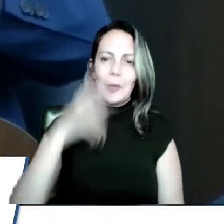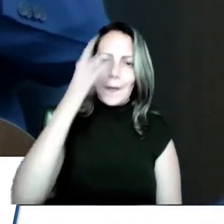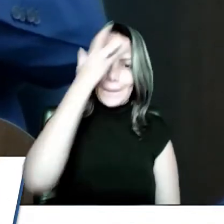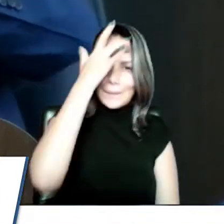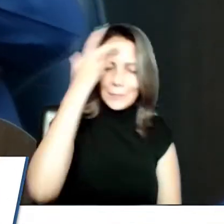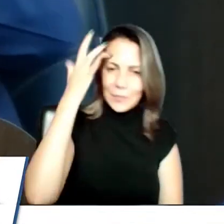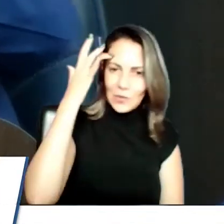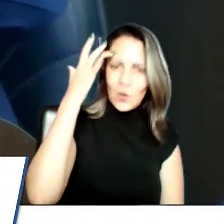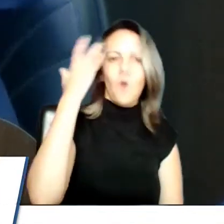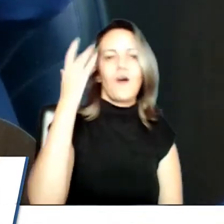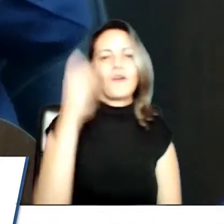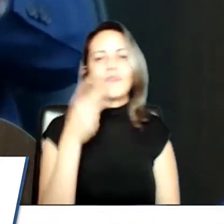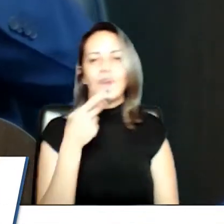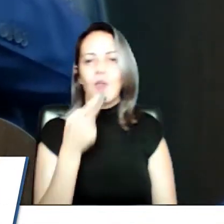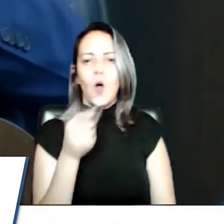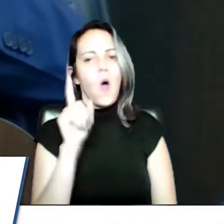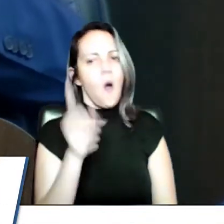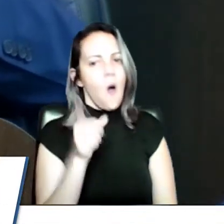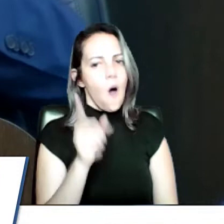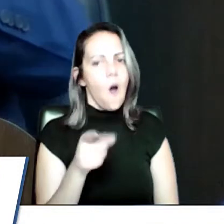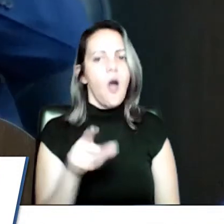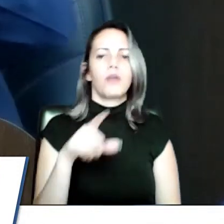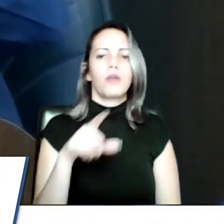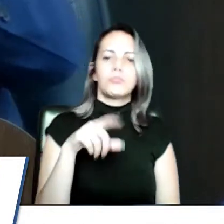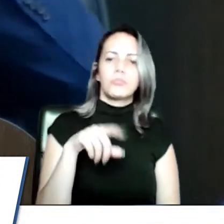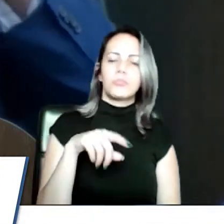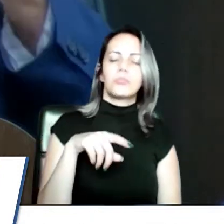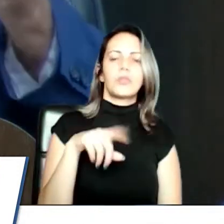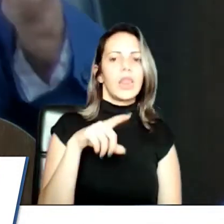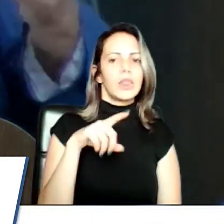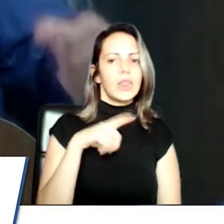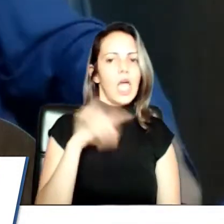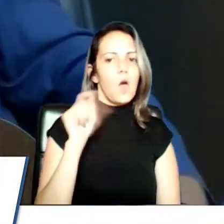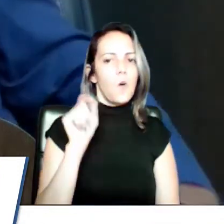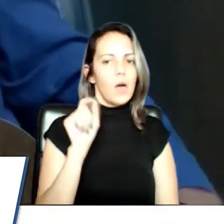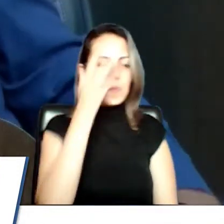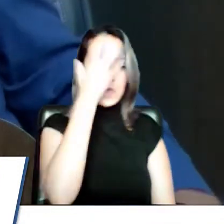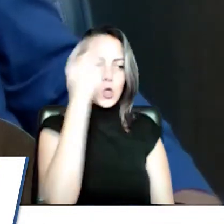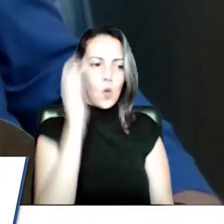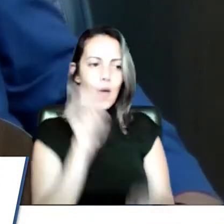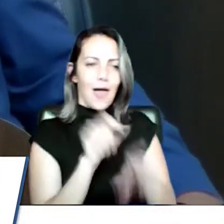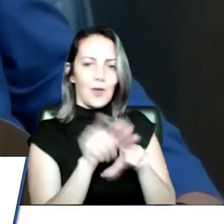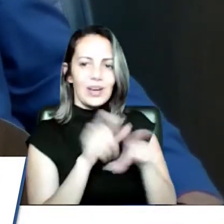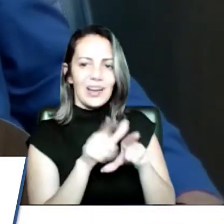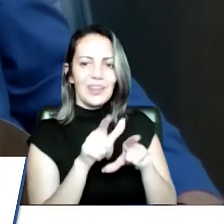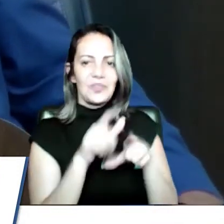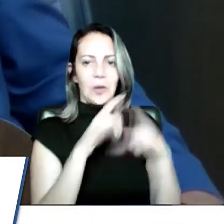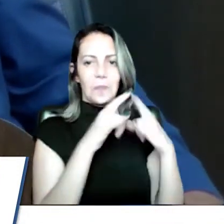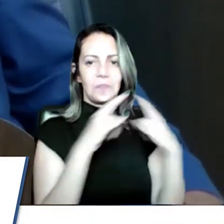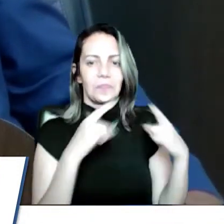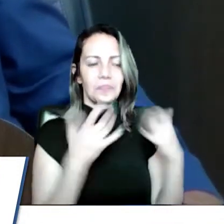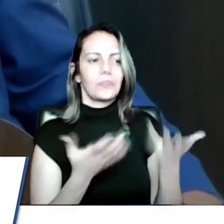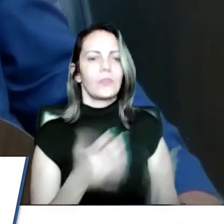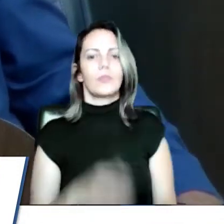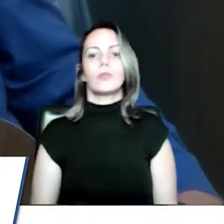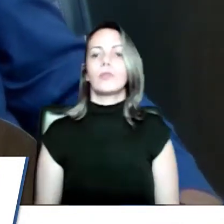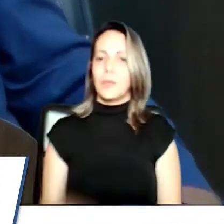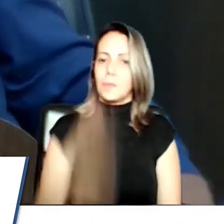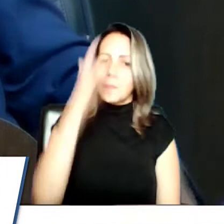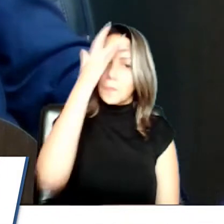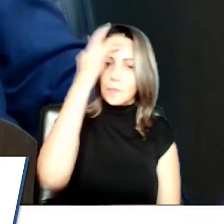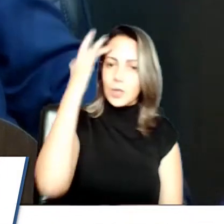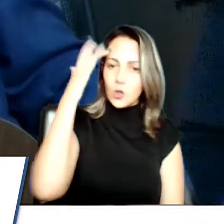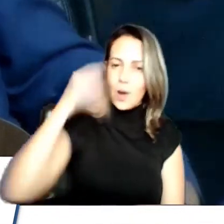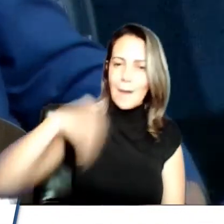alocando, então é necessário que faça tudo isso. Agora, um senhor que está na praça há mais de 20 anos, ou